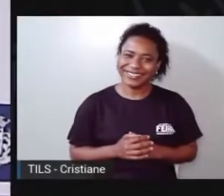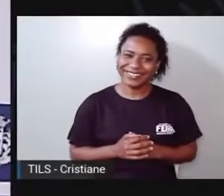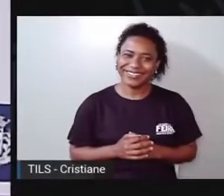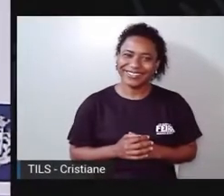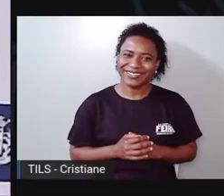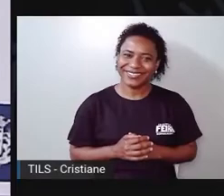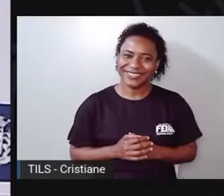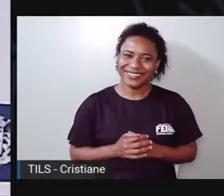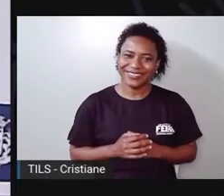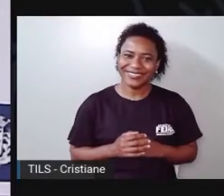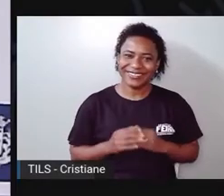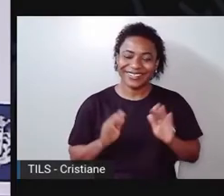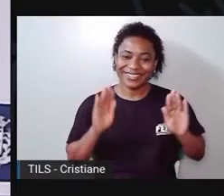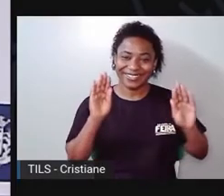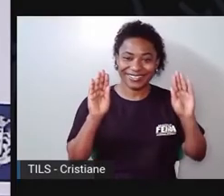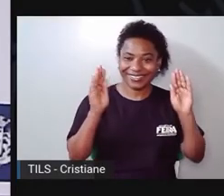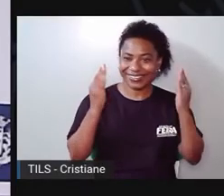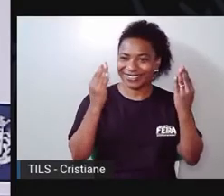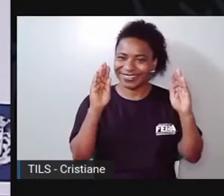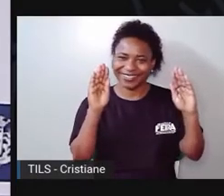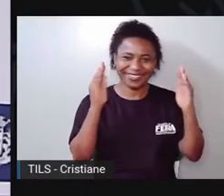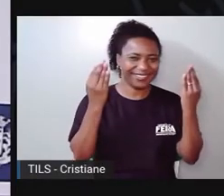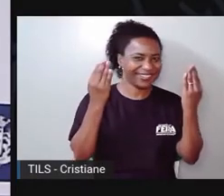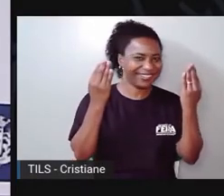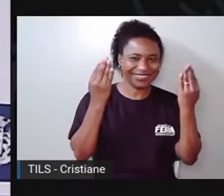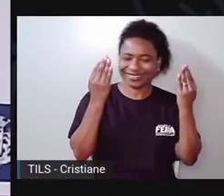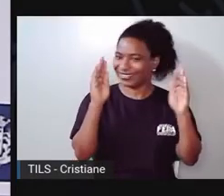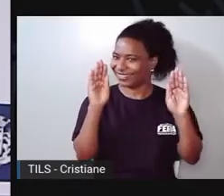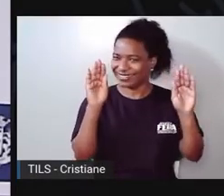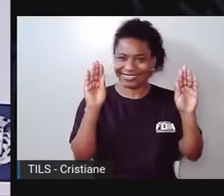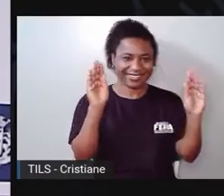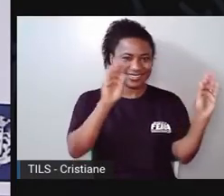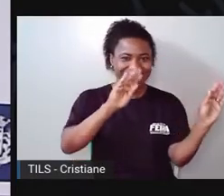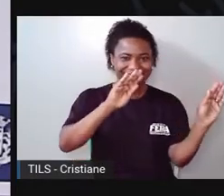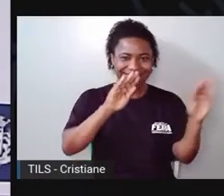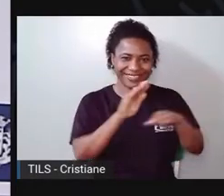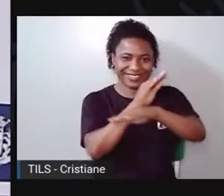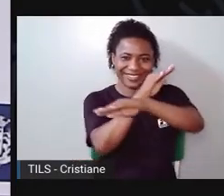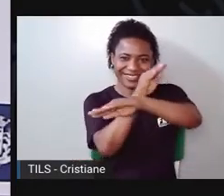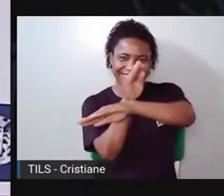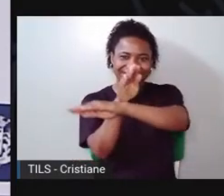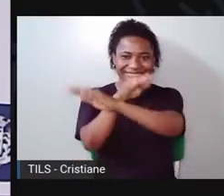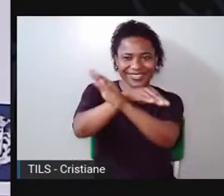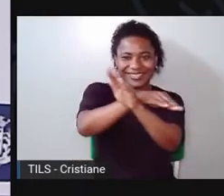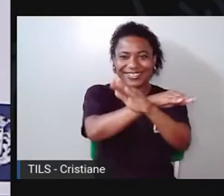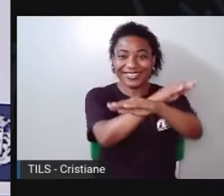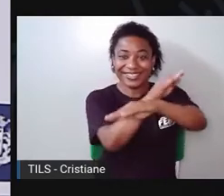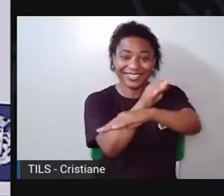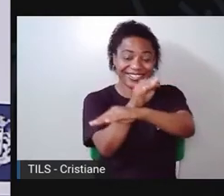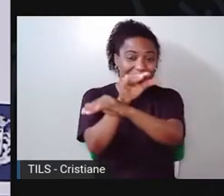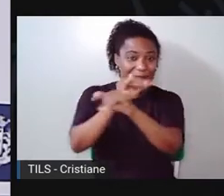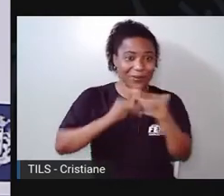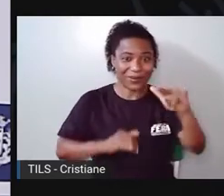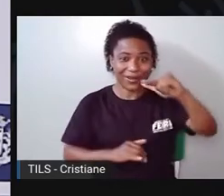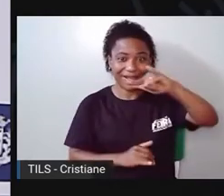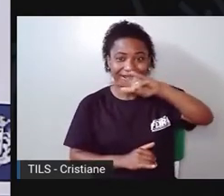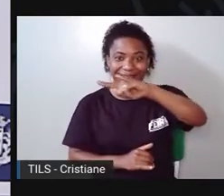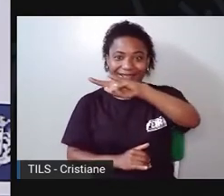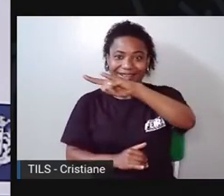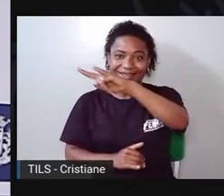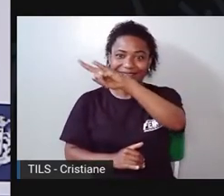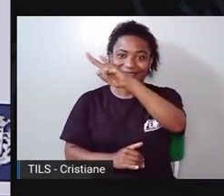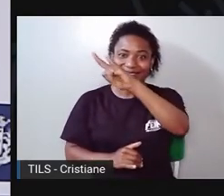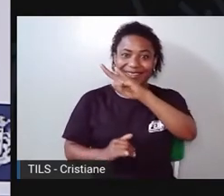Uma colher na minha mão Se transforma em avião Vocês